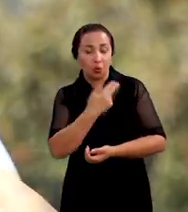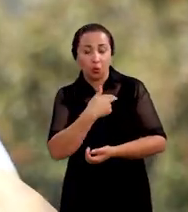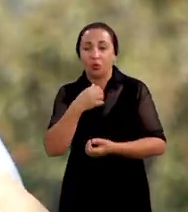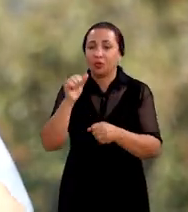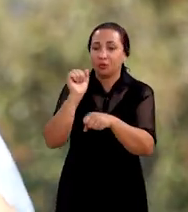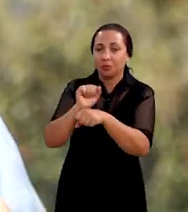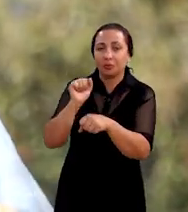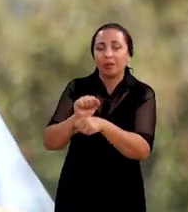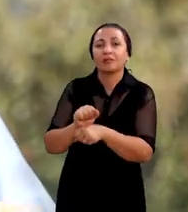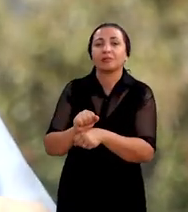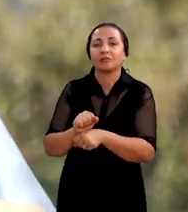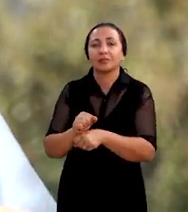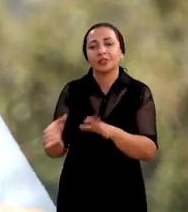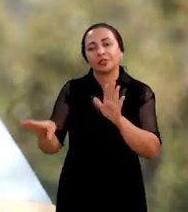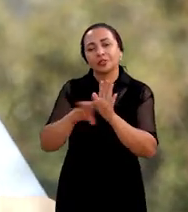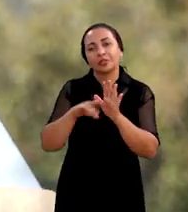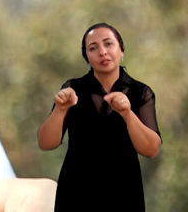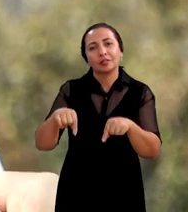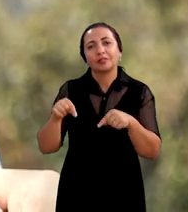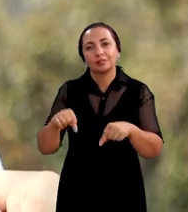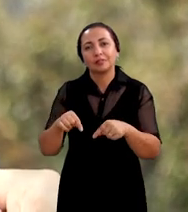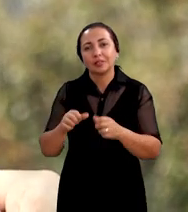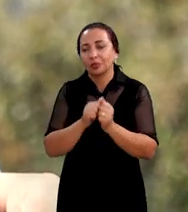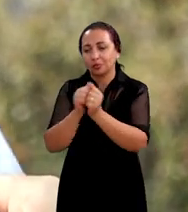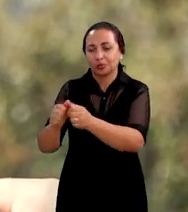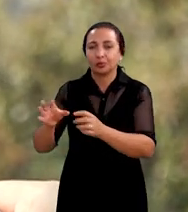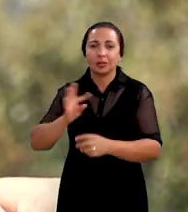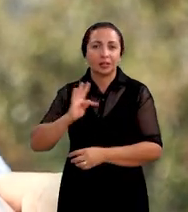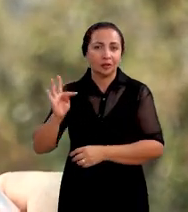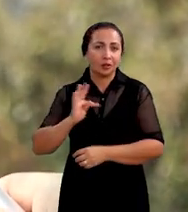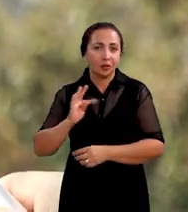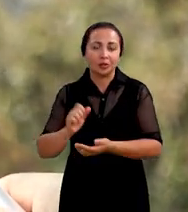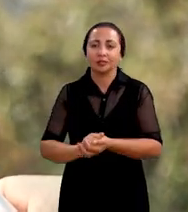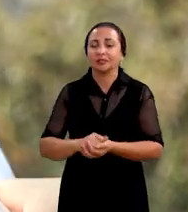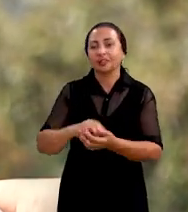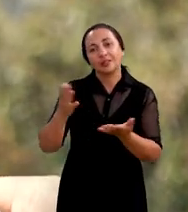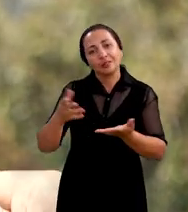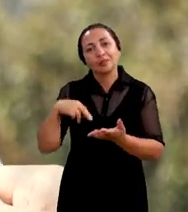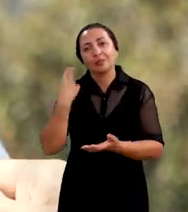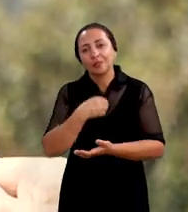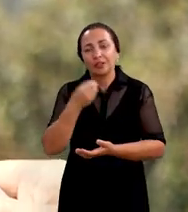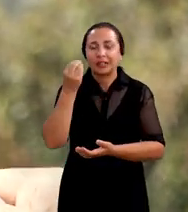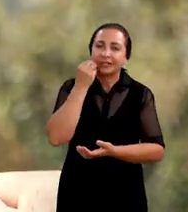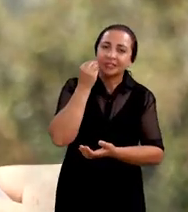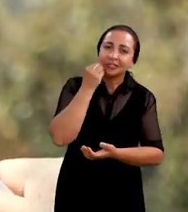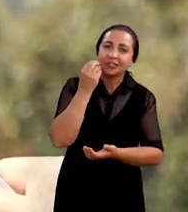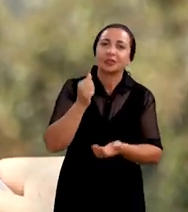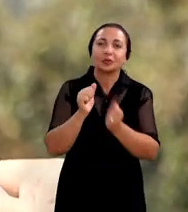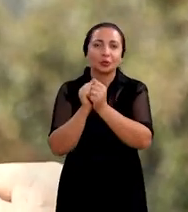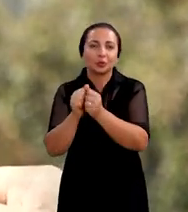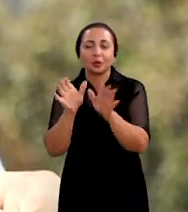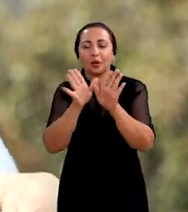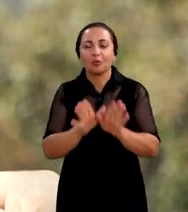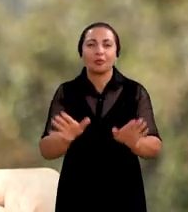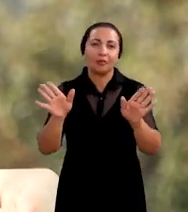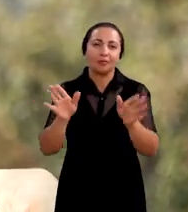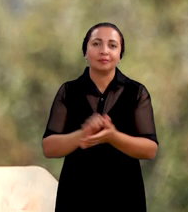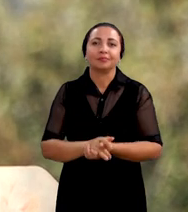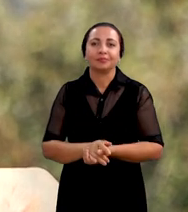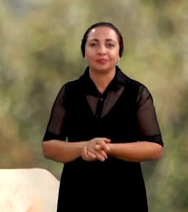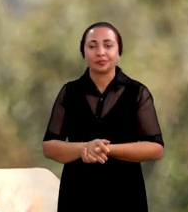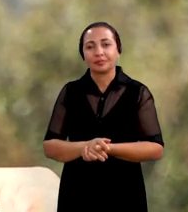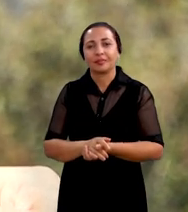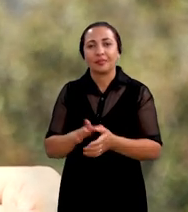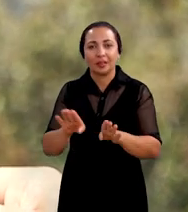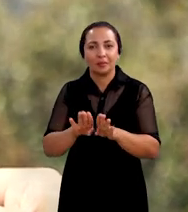nós esperamos chegar aqui com essas tecnologias agora que nós estamos testando com a UFESA